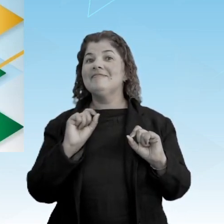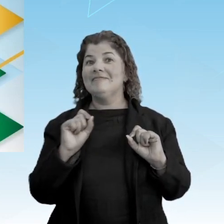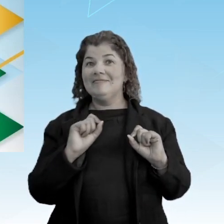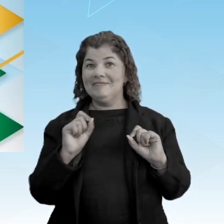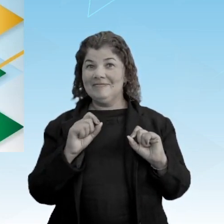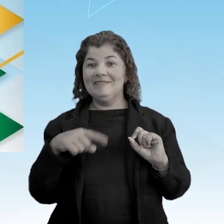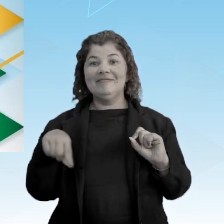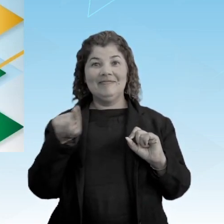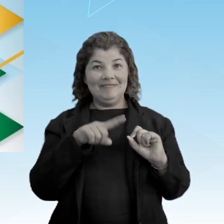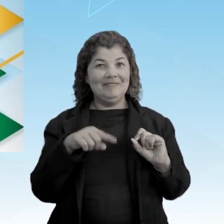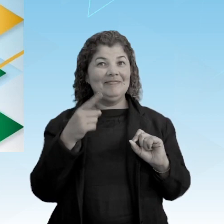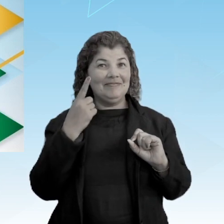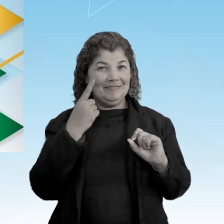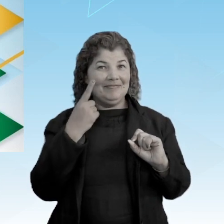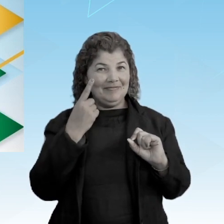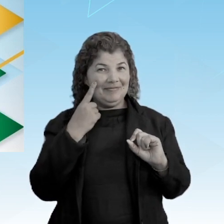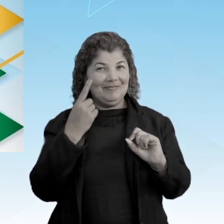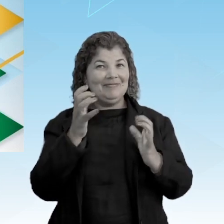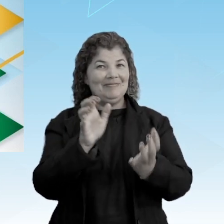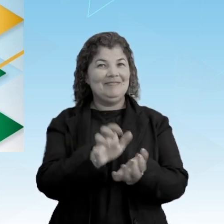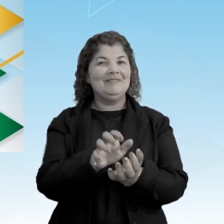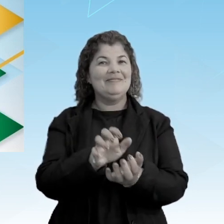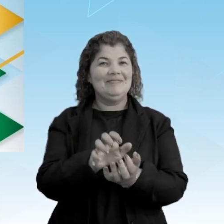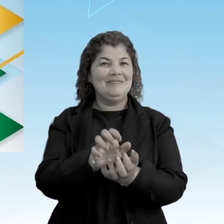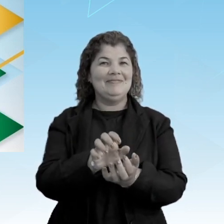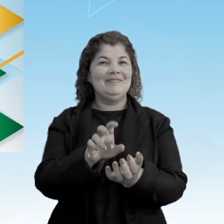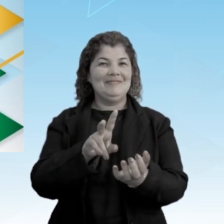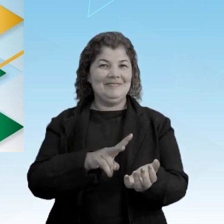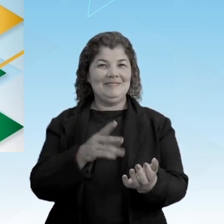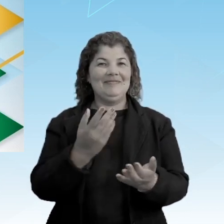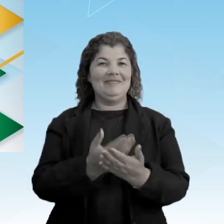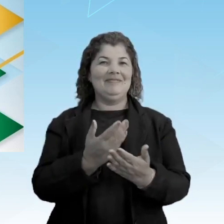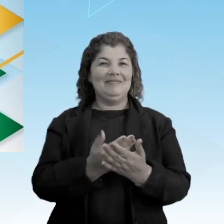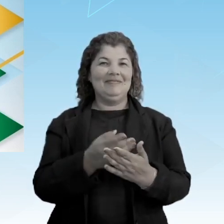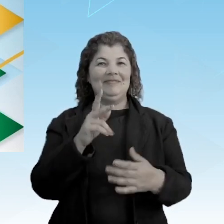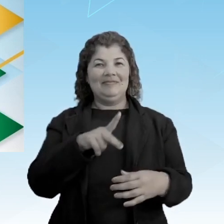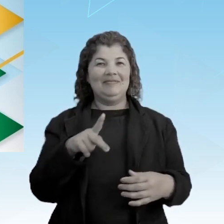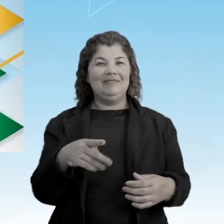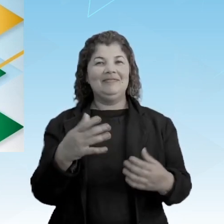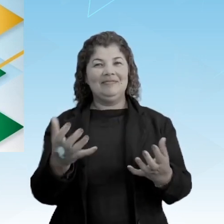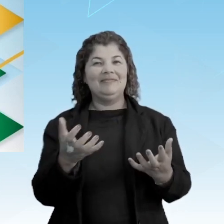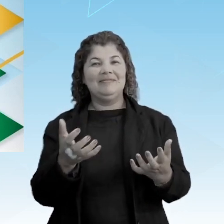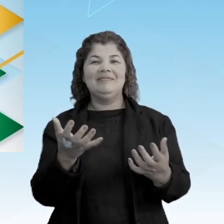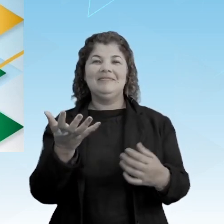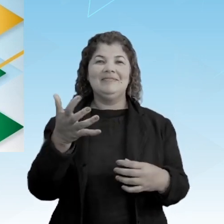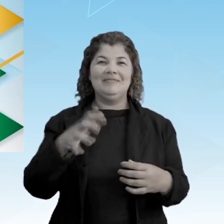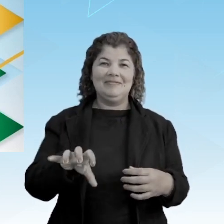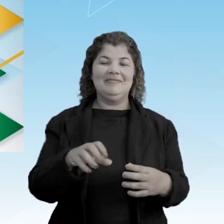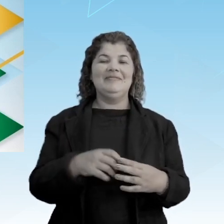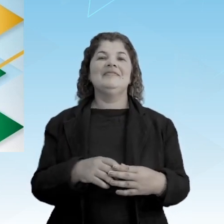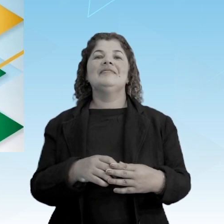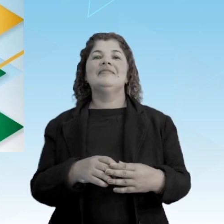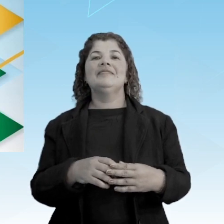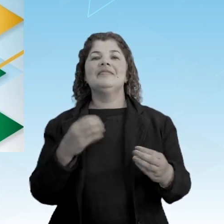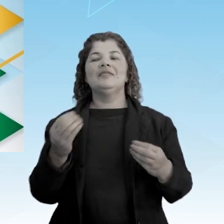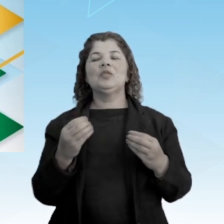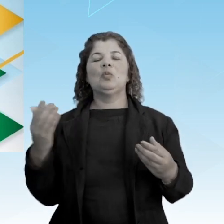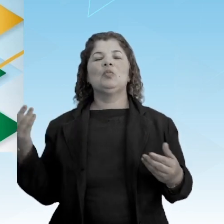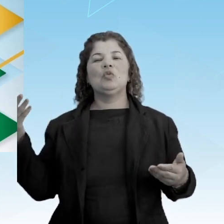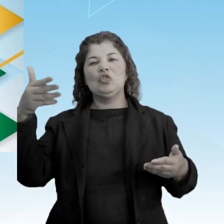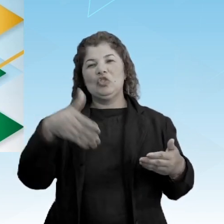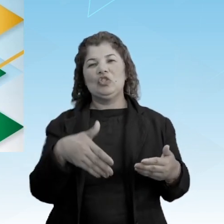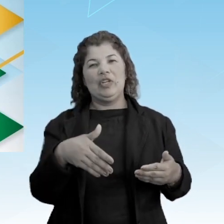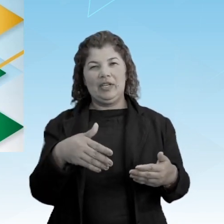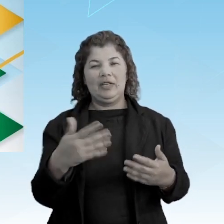aí vocês vão ver, sabe de não educa, pé, na aula do professor queres ou não queres. Da chegada da